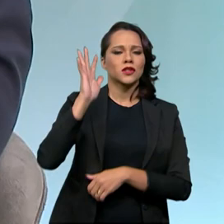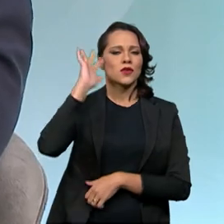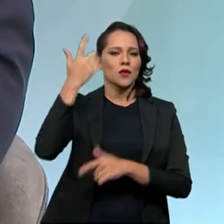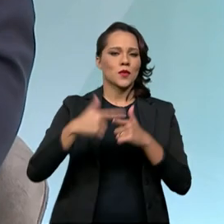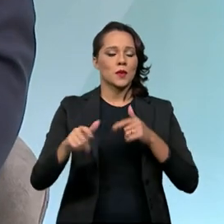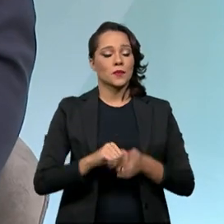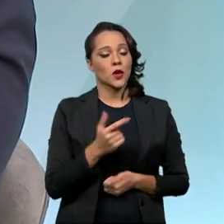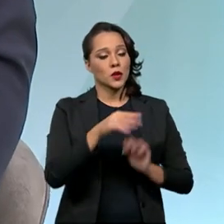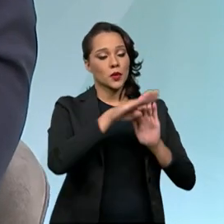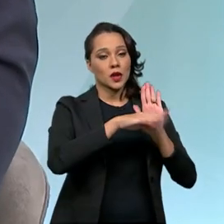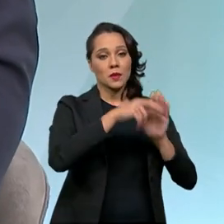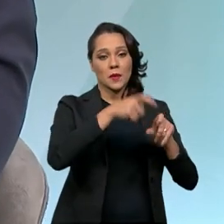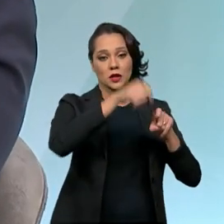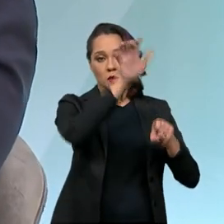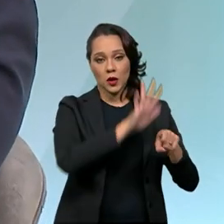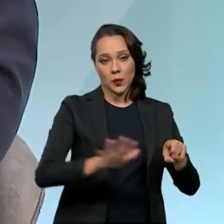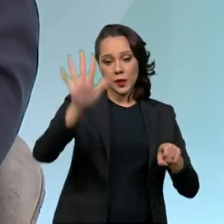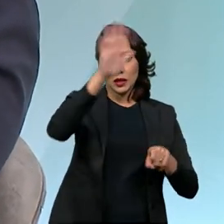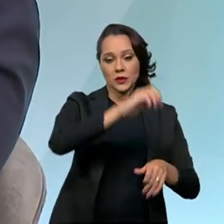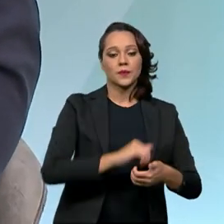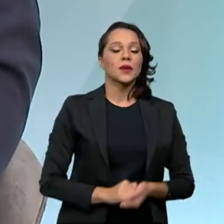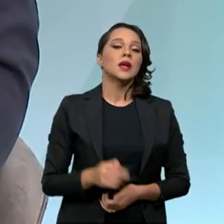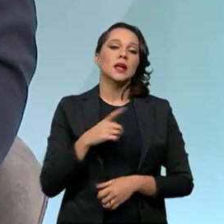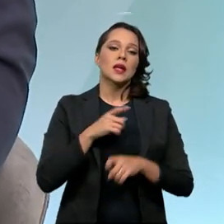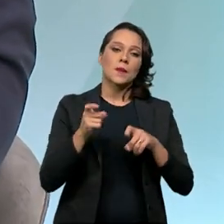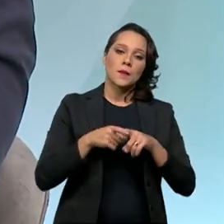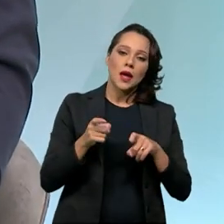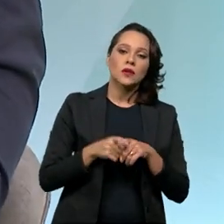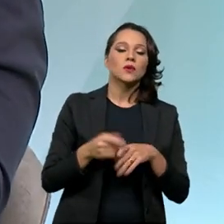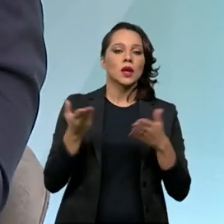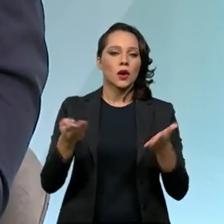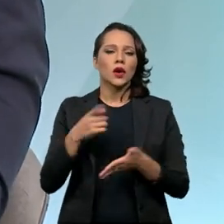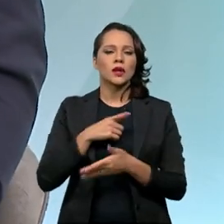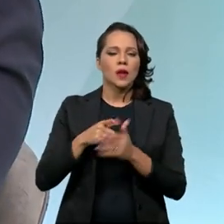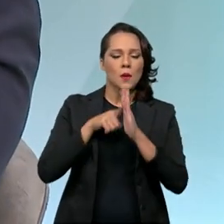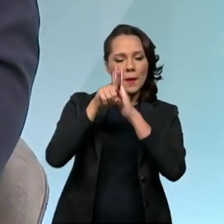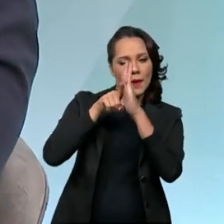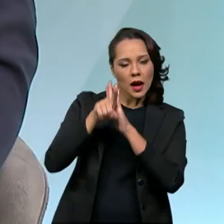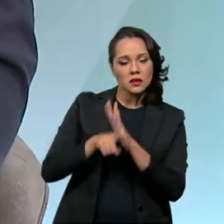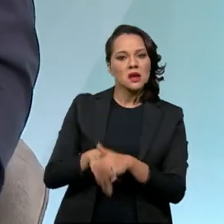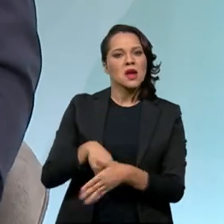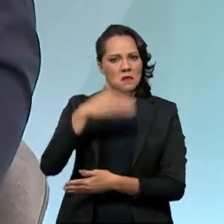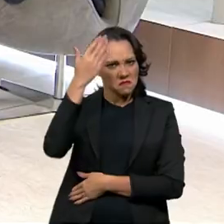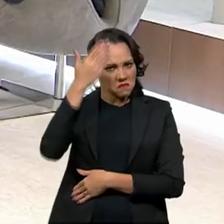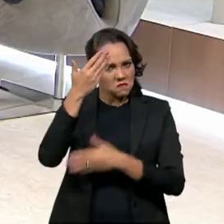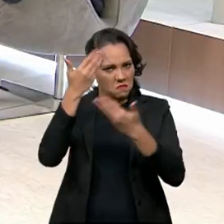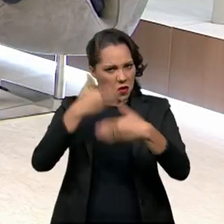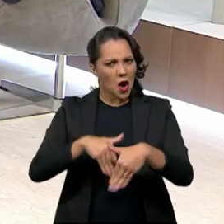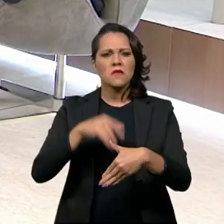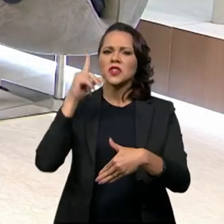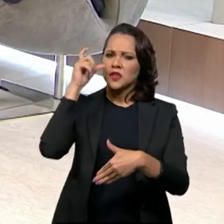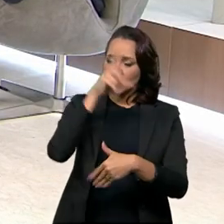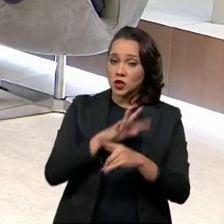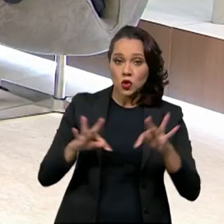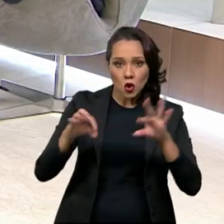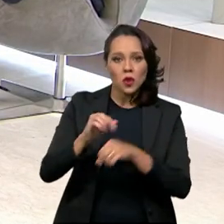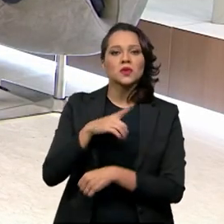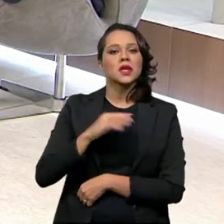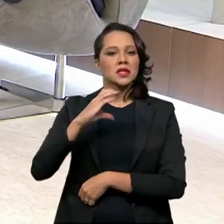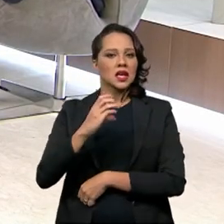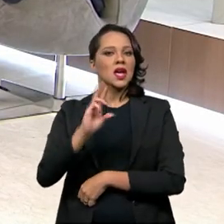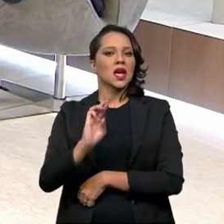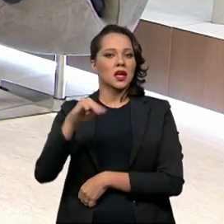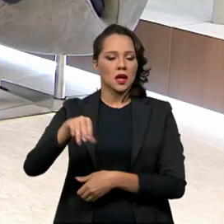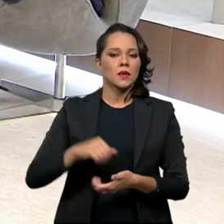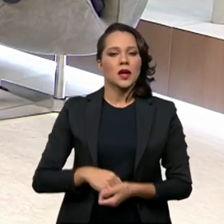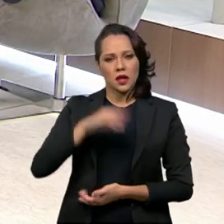outro é o Programa Médicos pelo Brasil, que nós colocamos médicos que passam por um funil grande, uma prova difícil, todos com CRM, e que, com isso,